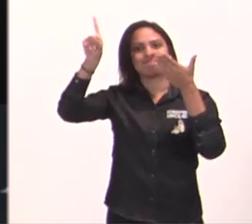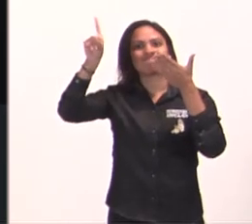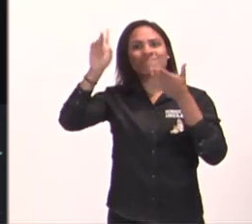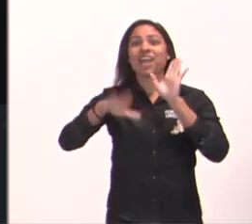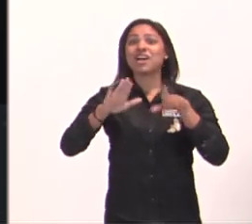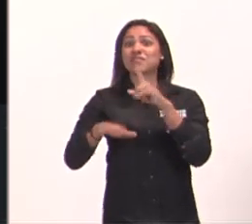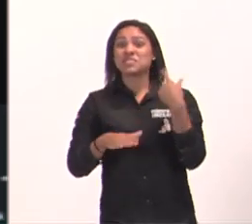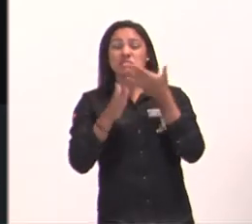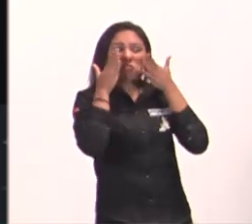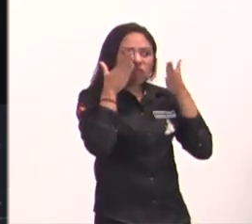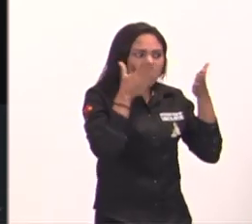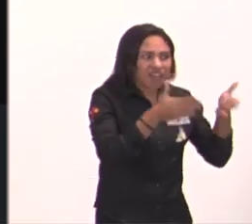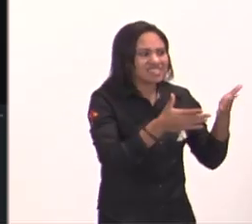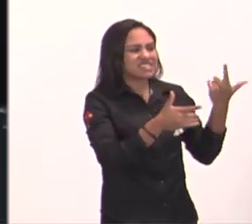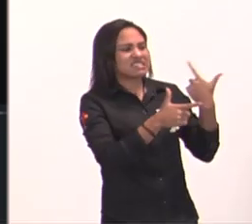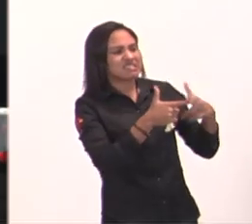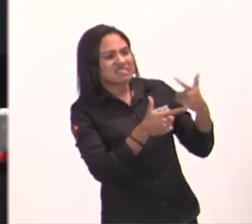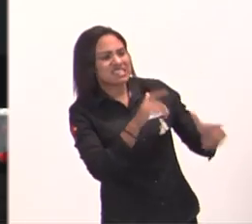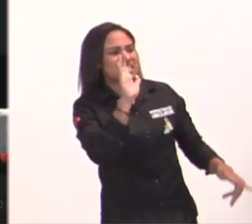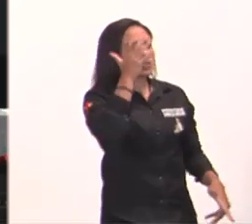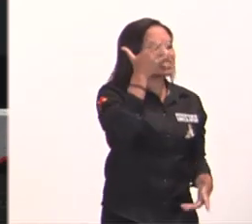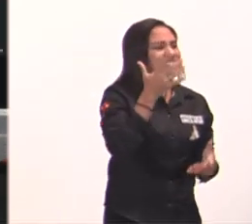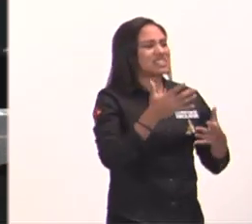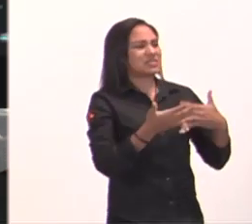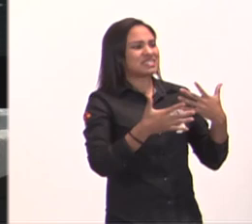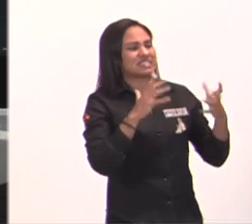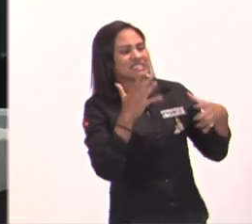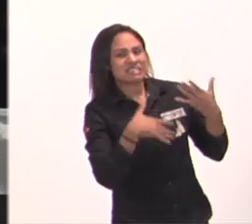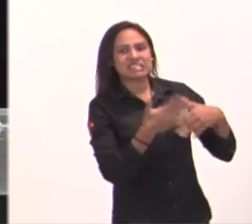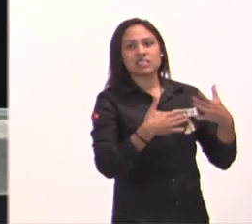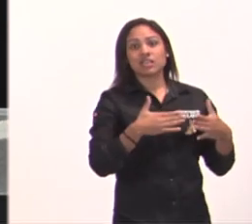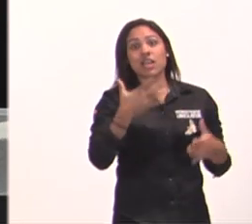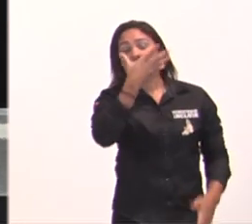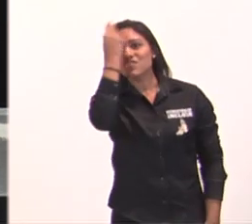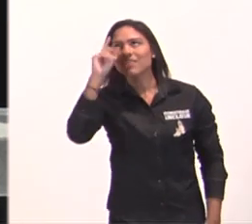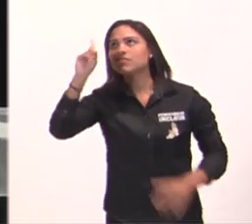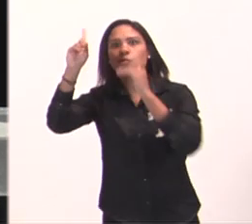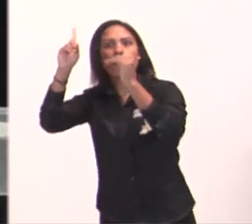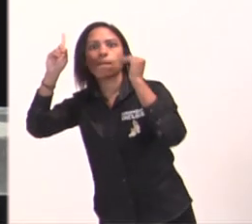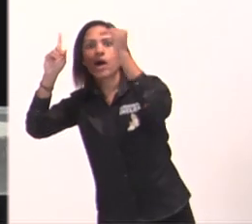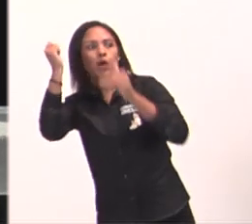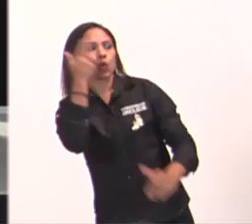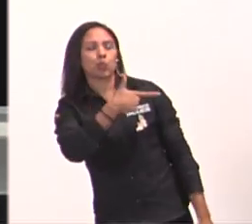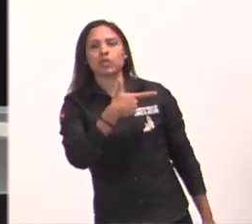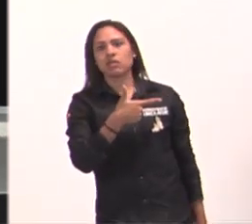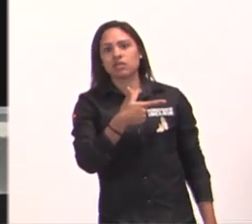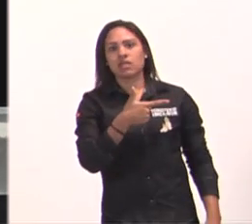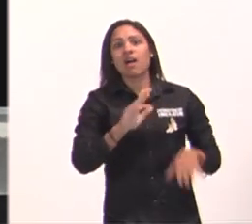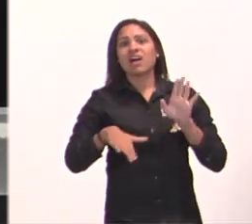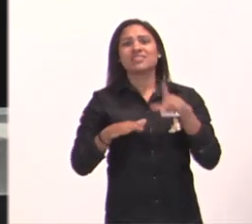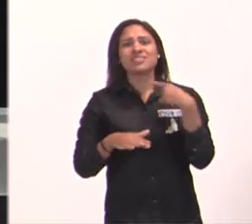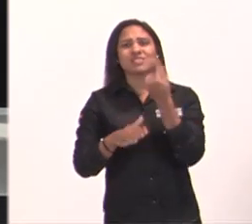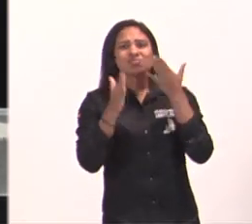está tão focado na circunstância, que a gente ignora que tem um Deus maior que qualquer circunstância, a gente está tão